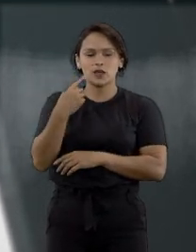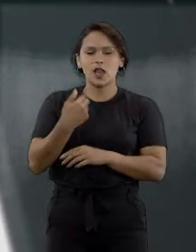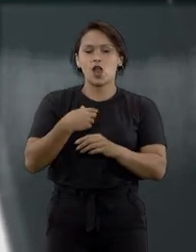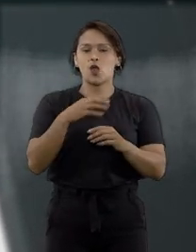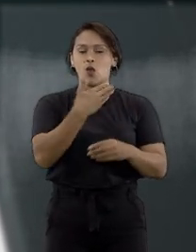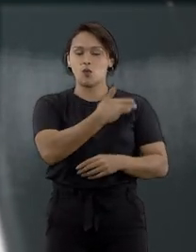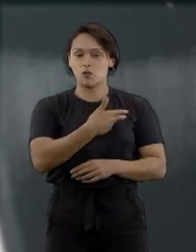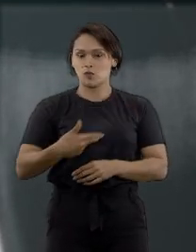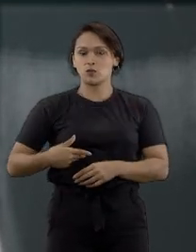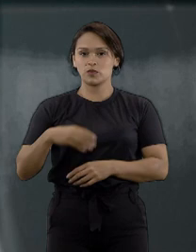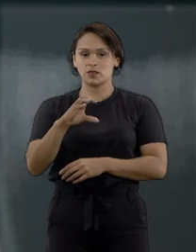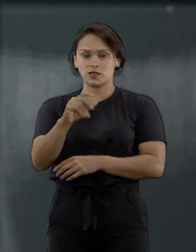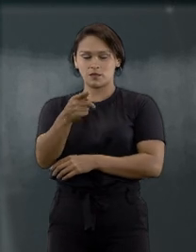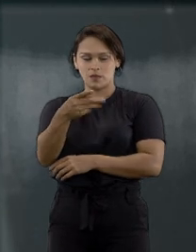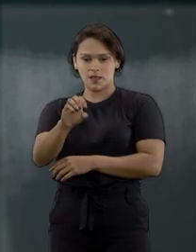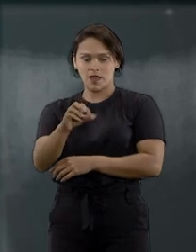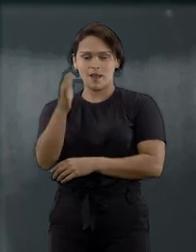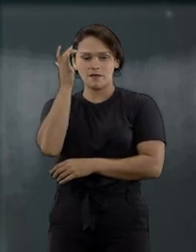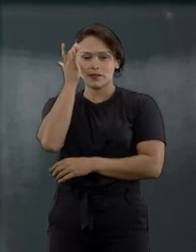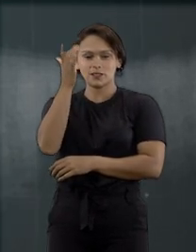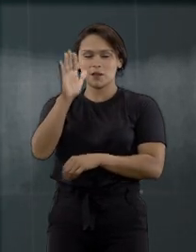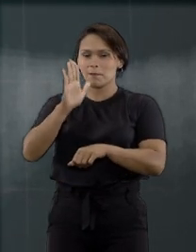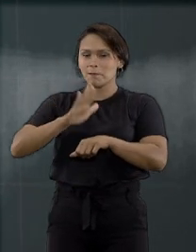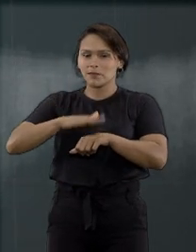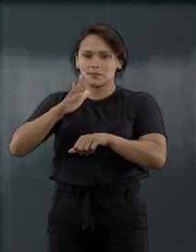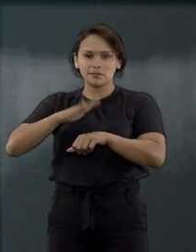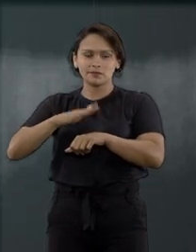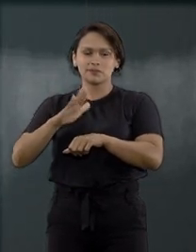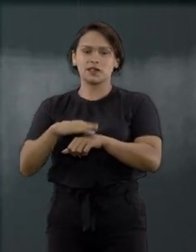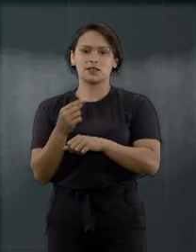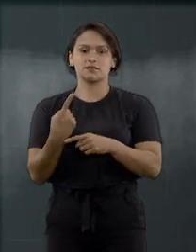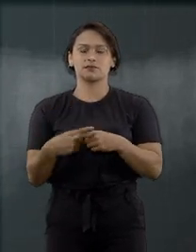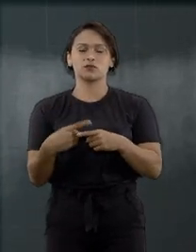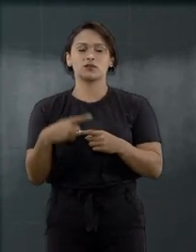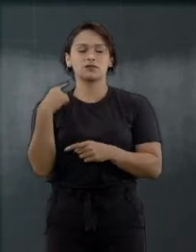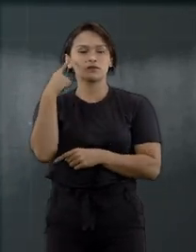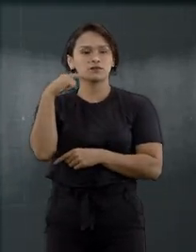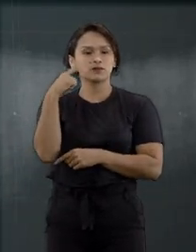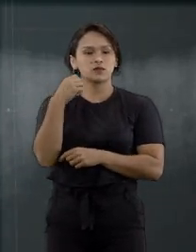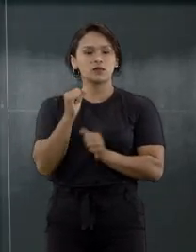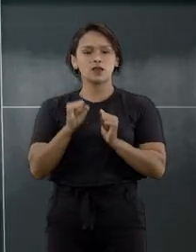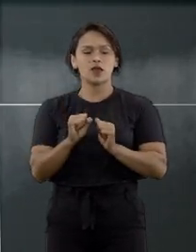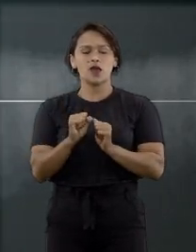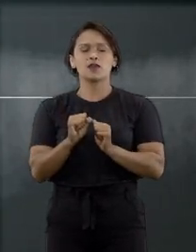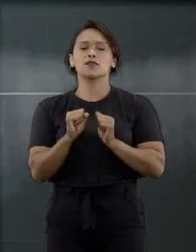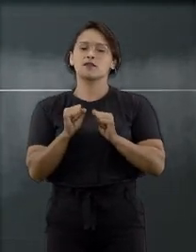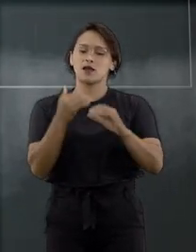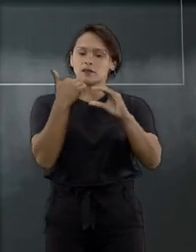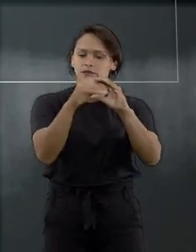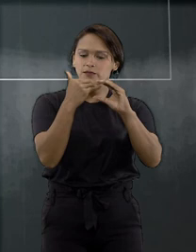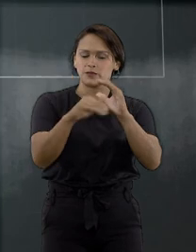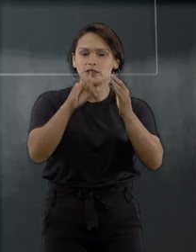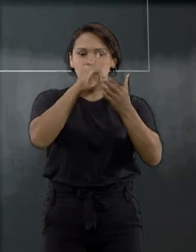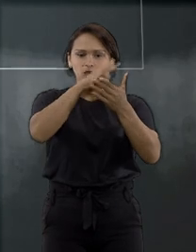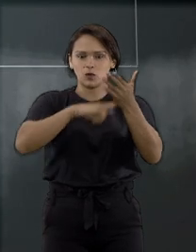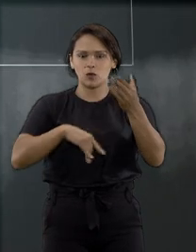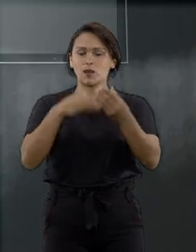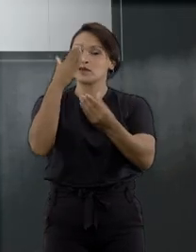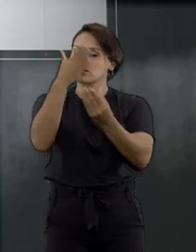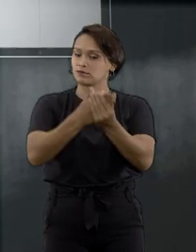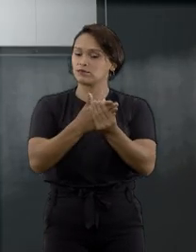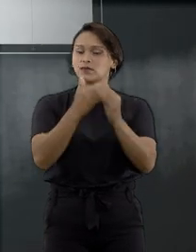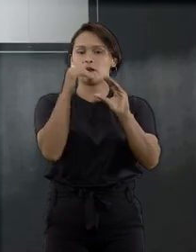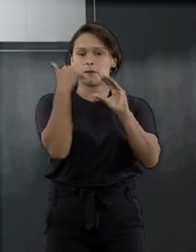as facilidades são ainda maiores. O advogado ou ente público pode enviar documento e processo, realizar o